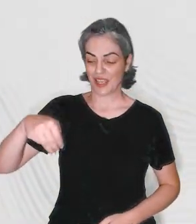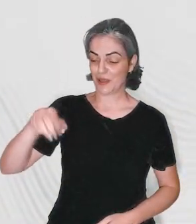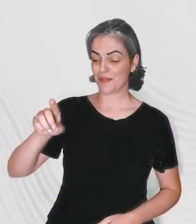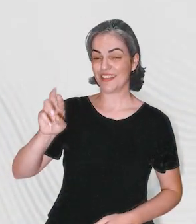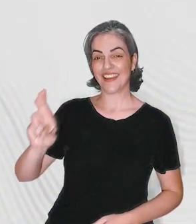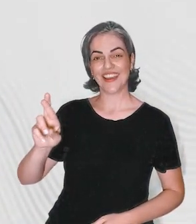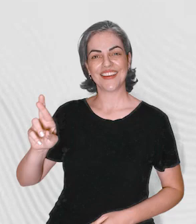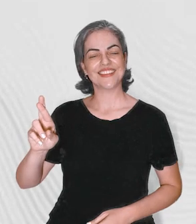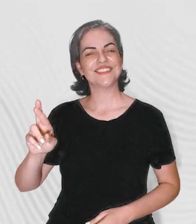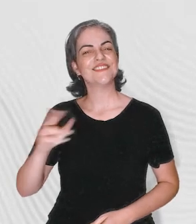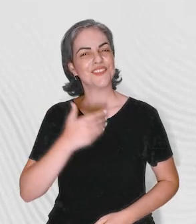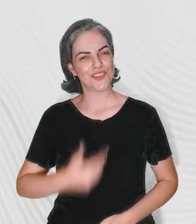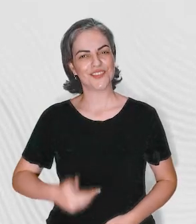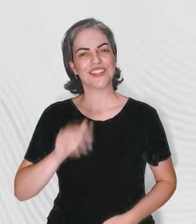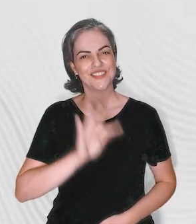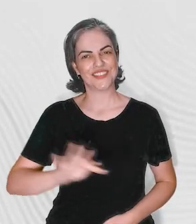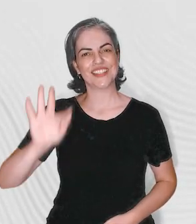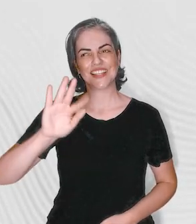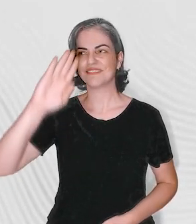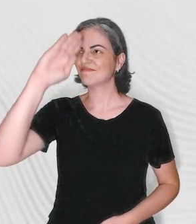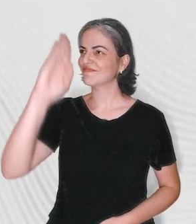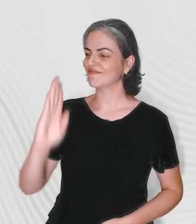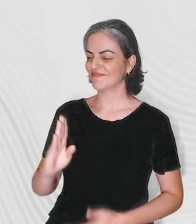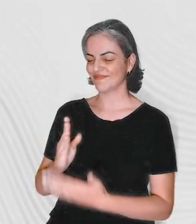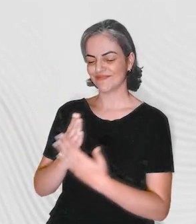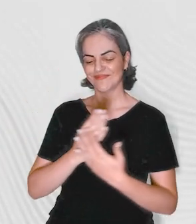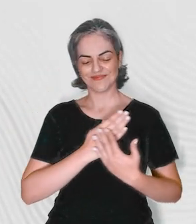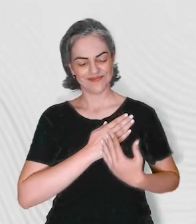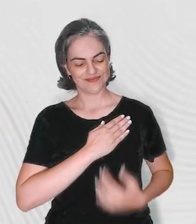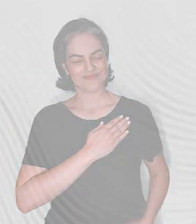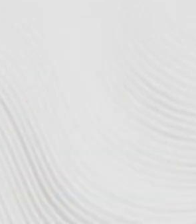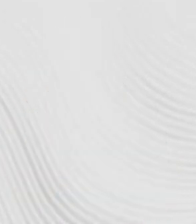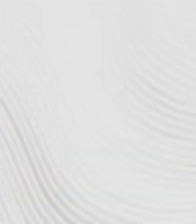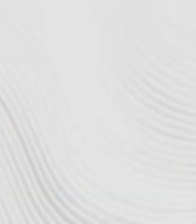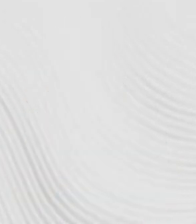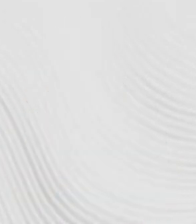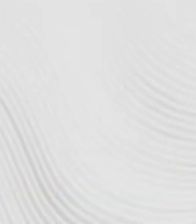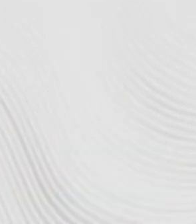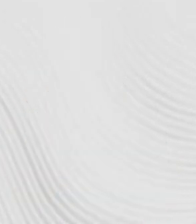Ministério do Desenvolvimento Regional. Governo Federal. Pátria Amada Brasil.